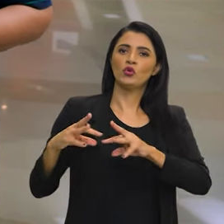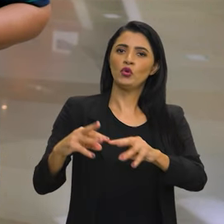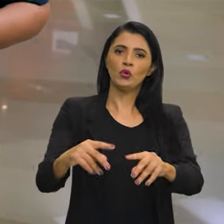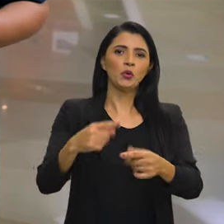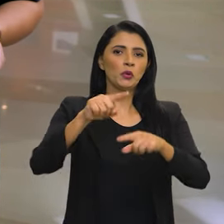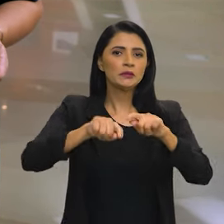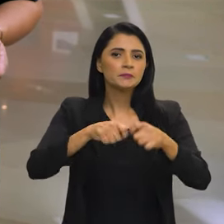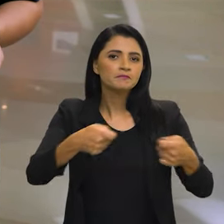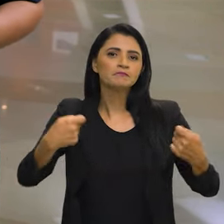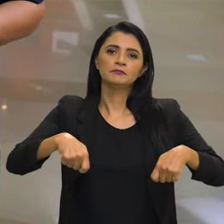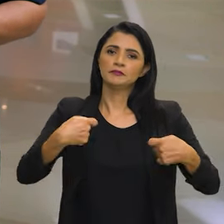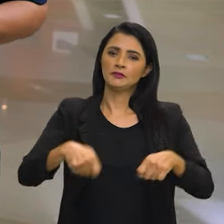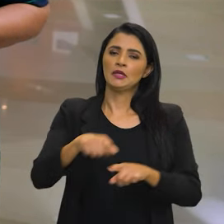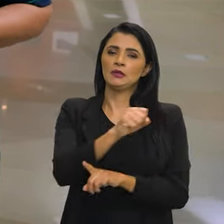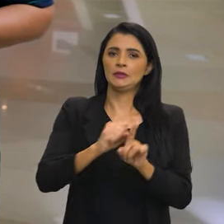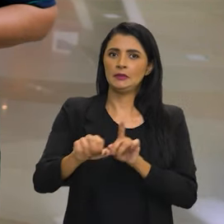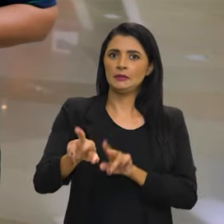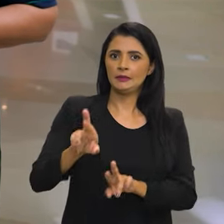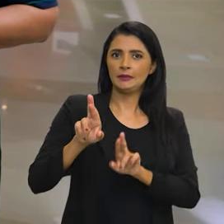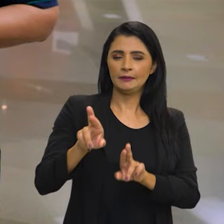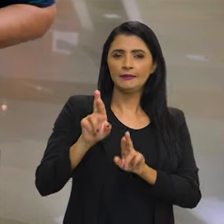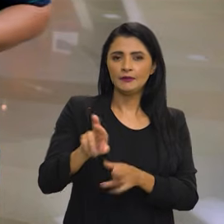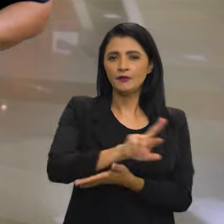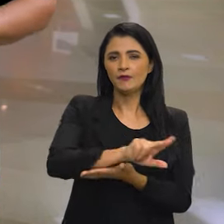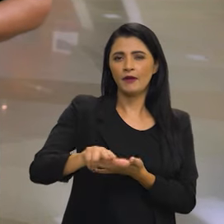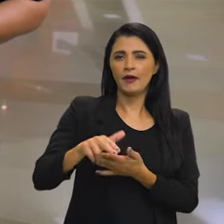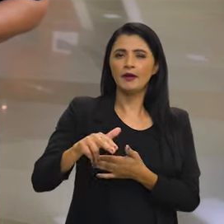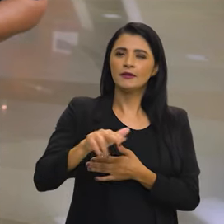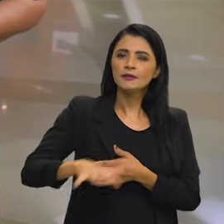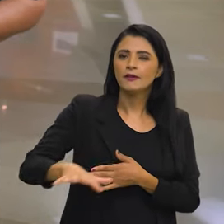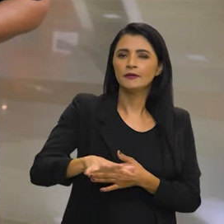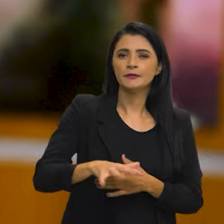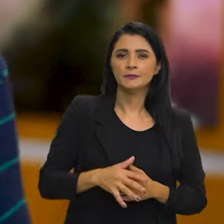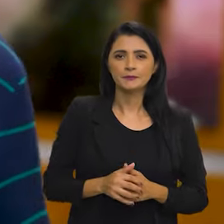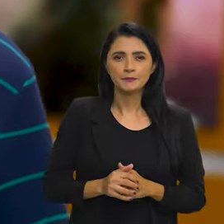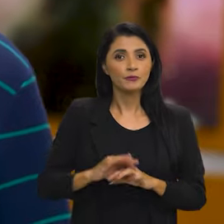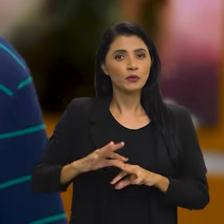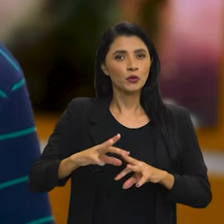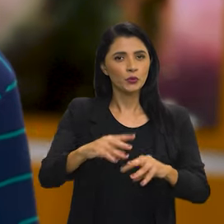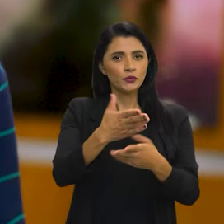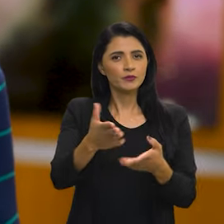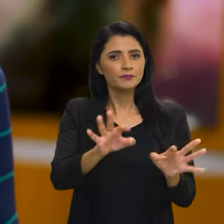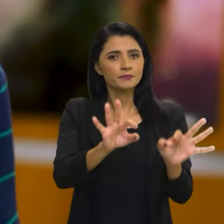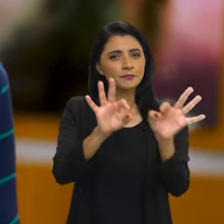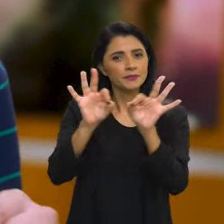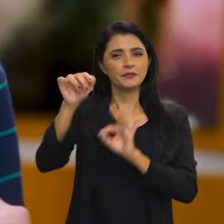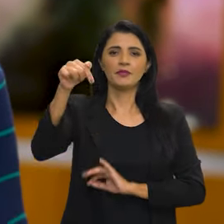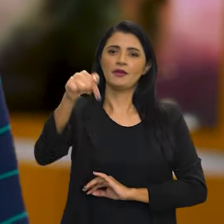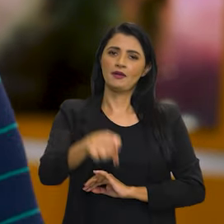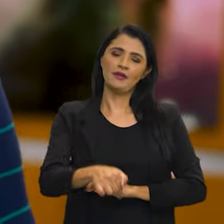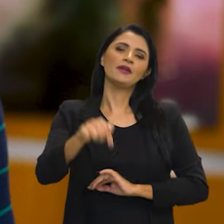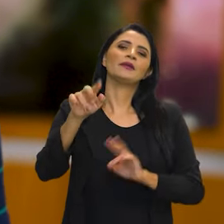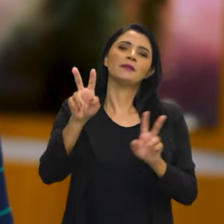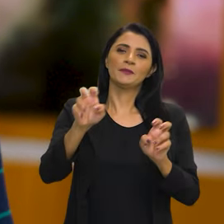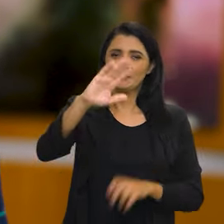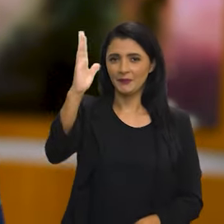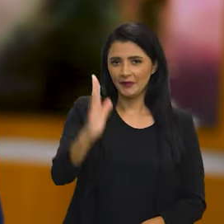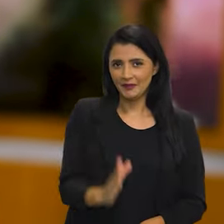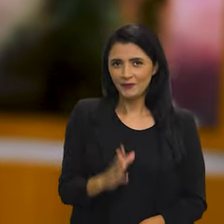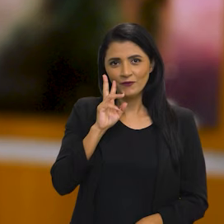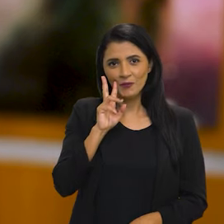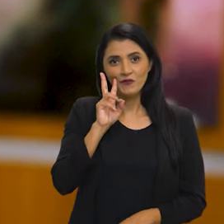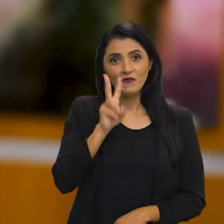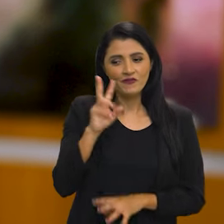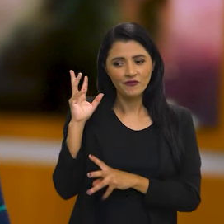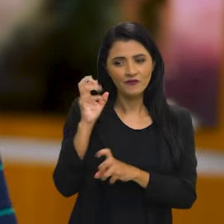necessidades e expectativas da sociedade brasileira em múltiplas frentes. E tudo isso você acompanhou aqui no Brasil em Pauta.